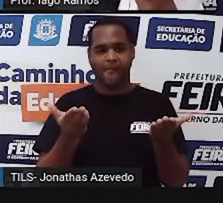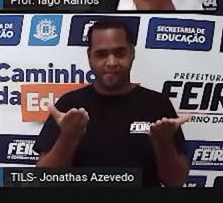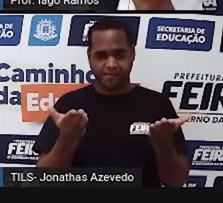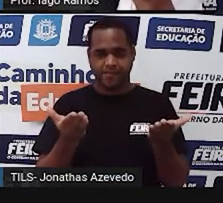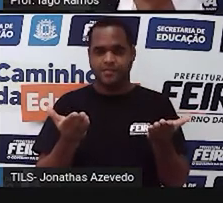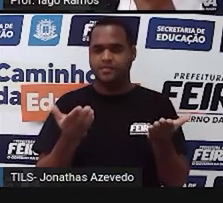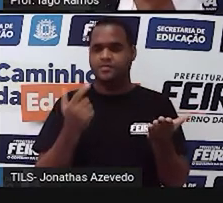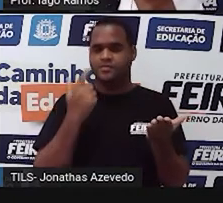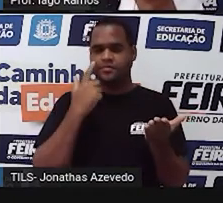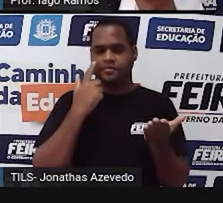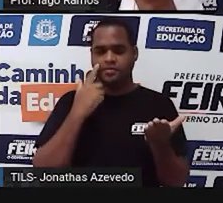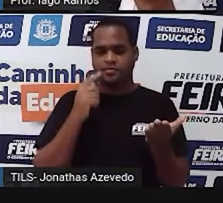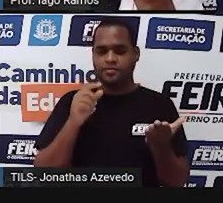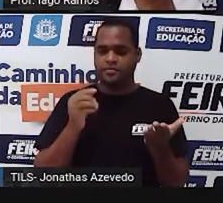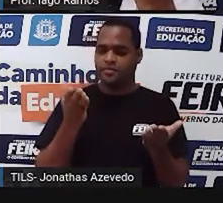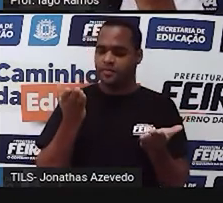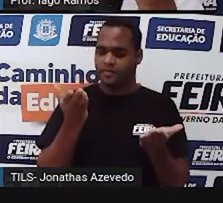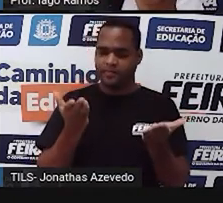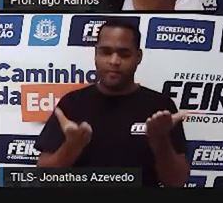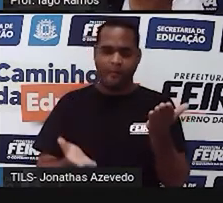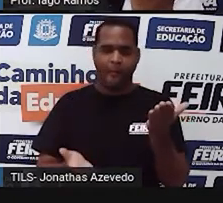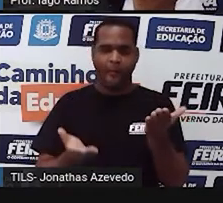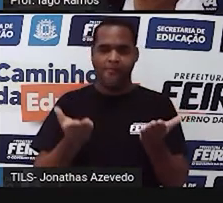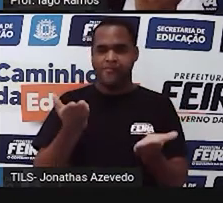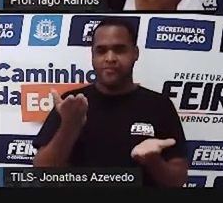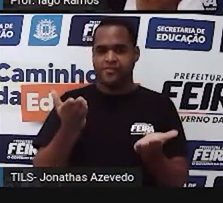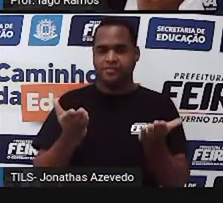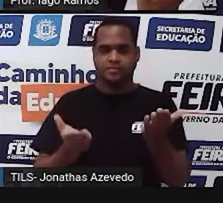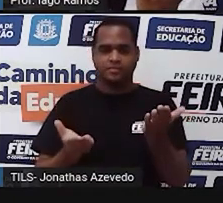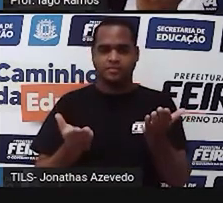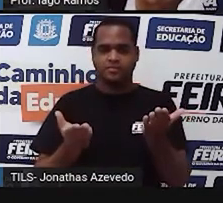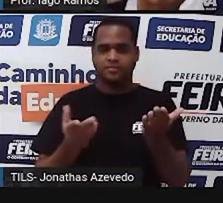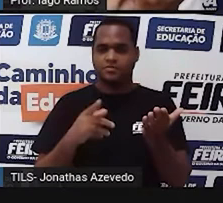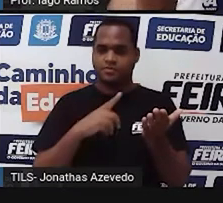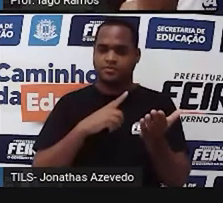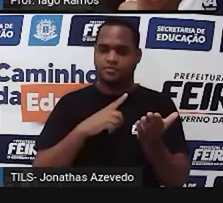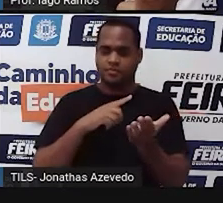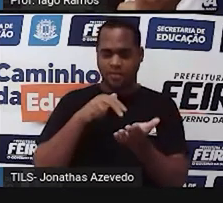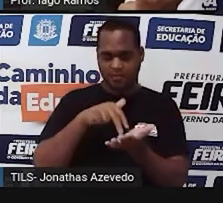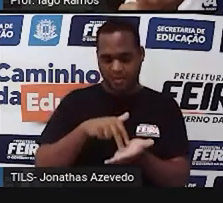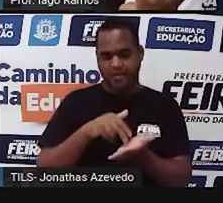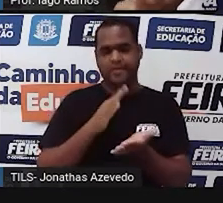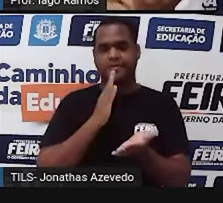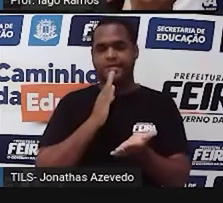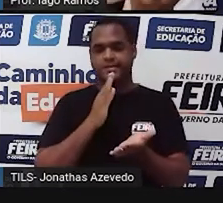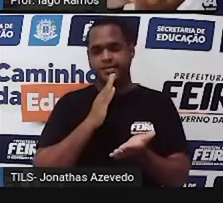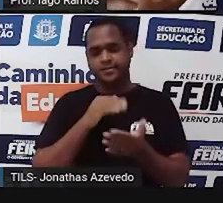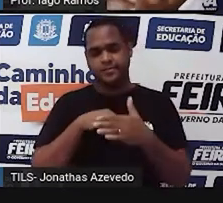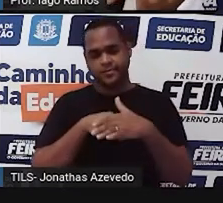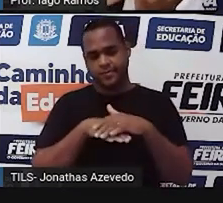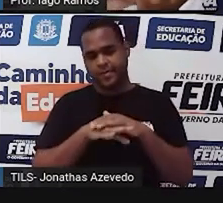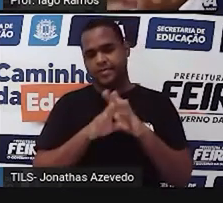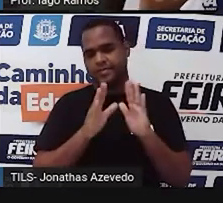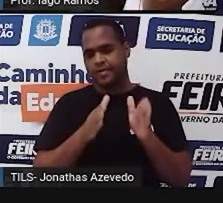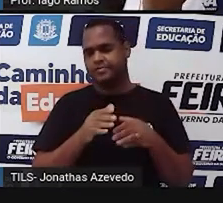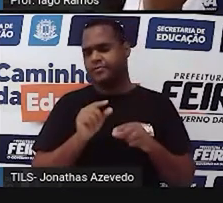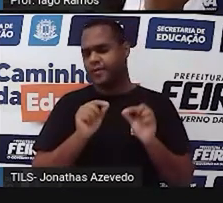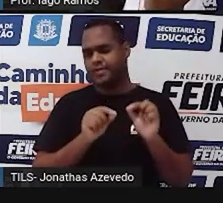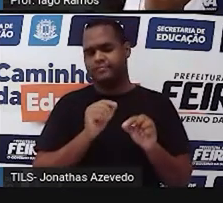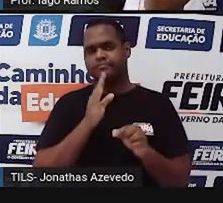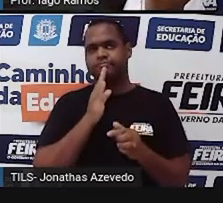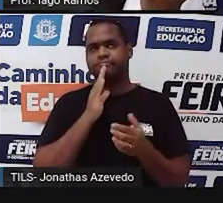aí você coloca um pesozinho, um objetozinho de uma massa que você conhece. Por exemplo, se eu colocasse aqui,